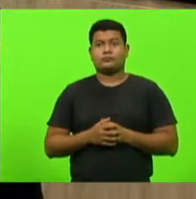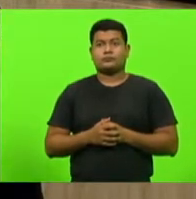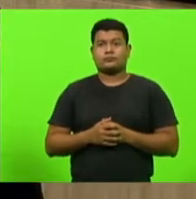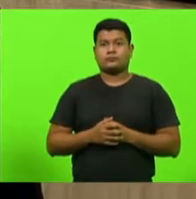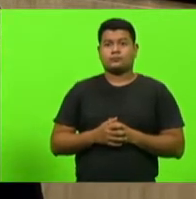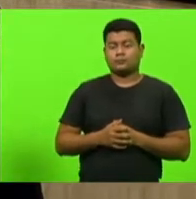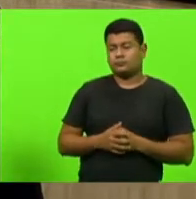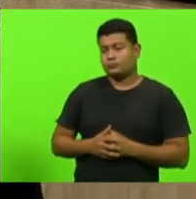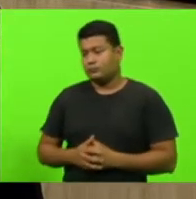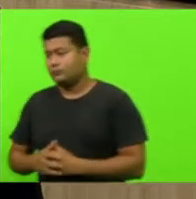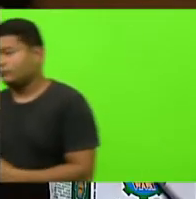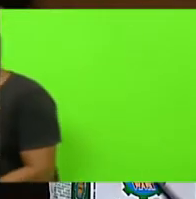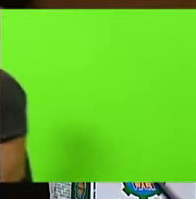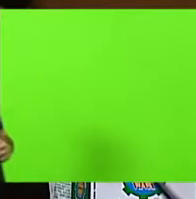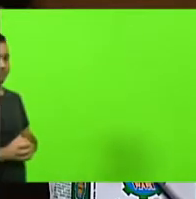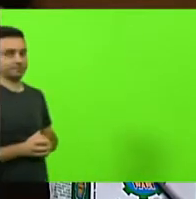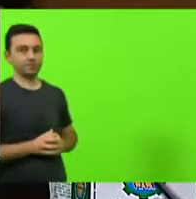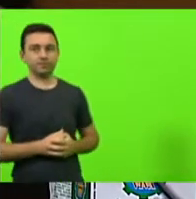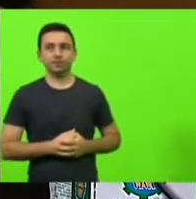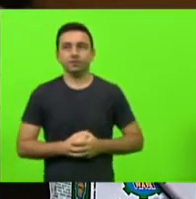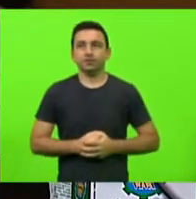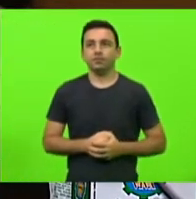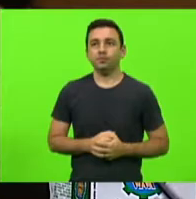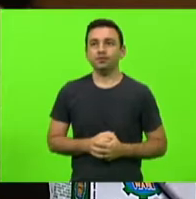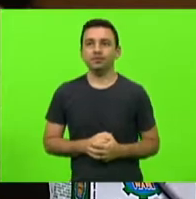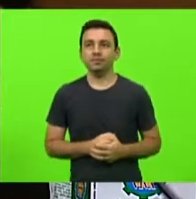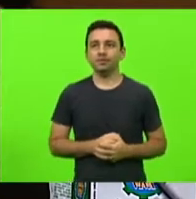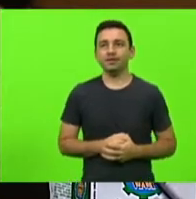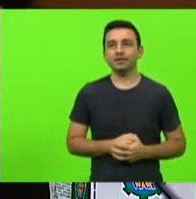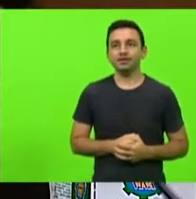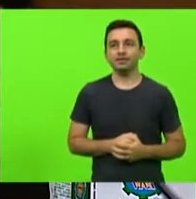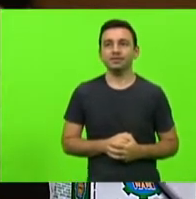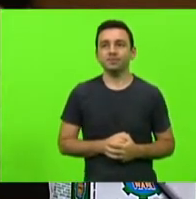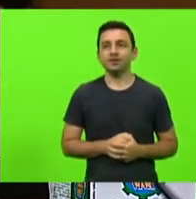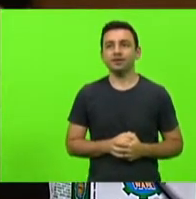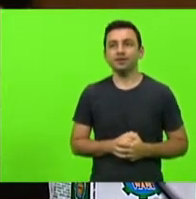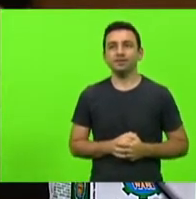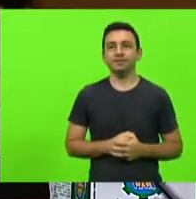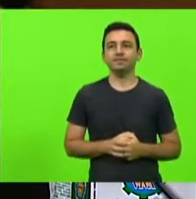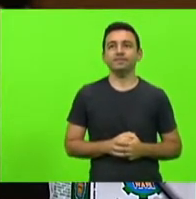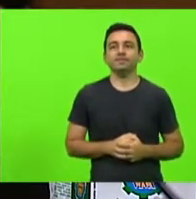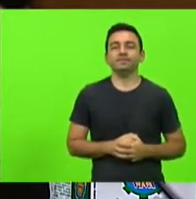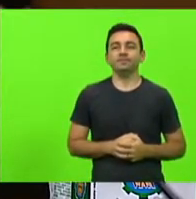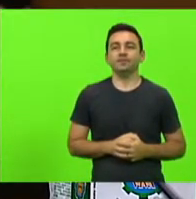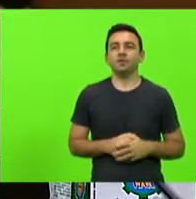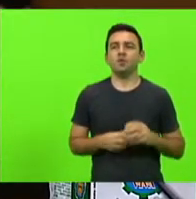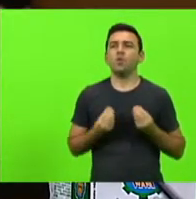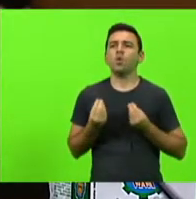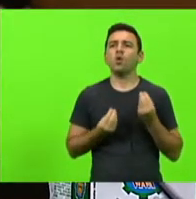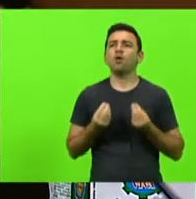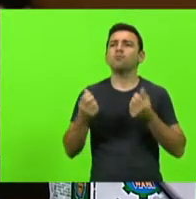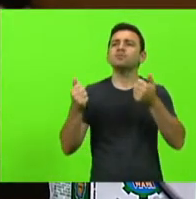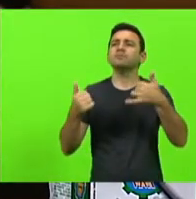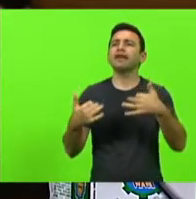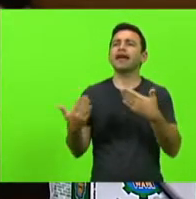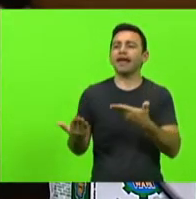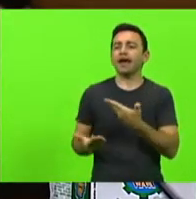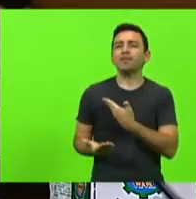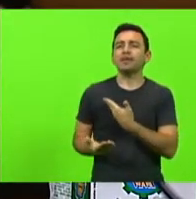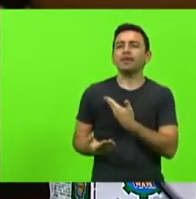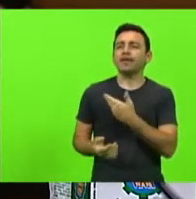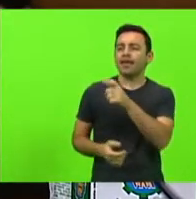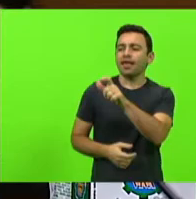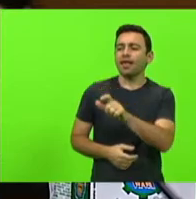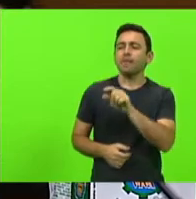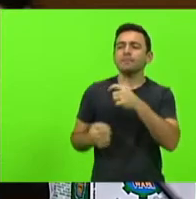Mais um minuto, deputado. Como é que diz para uma criança de cinco, seis anos de idade que o coleguinha dele tem que usar máscara e ele